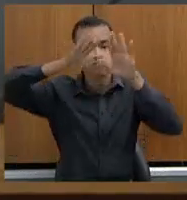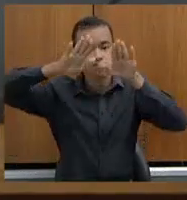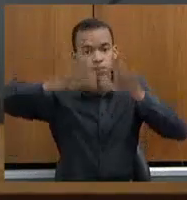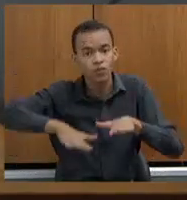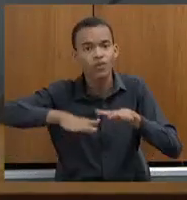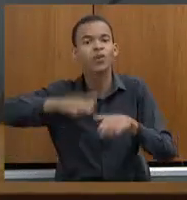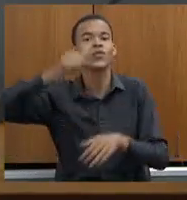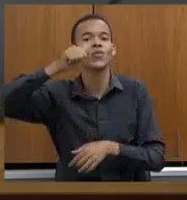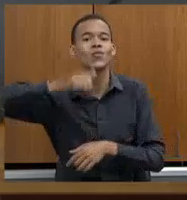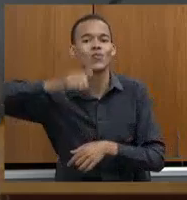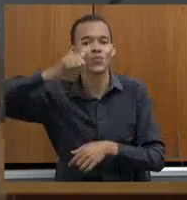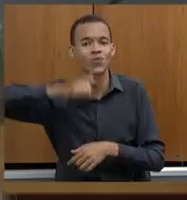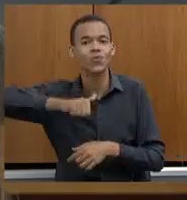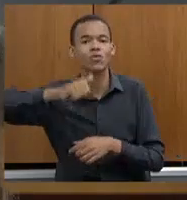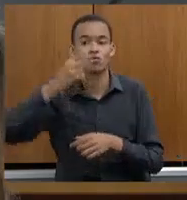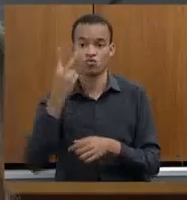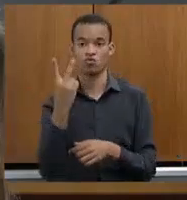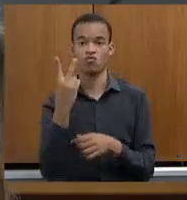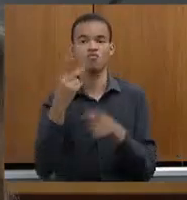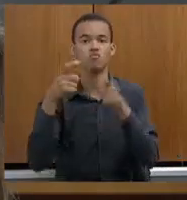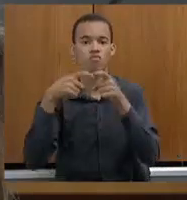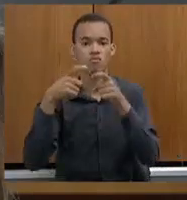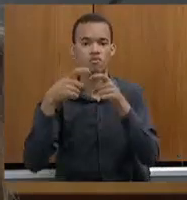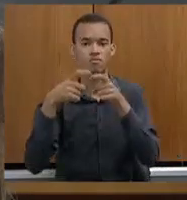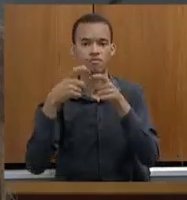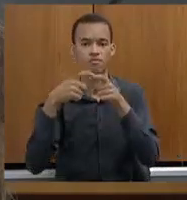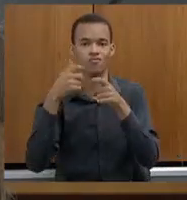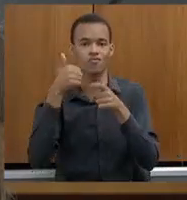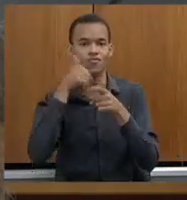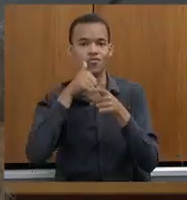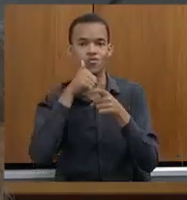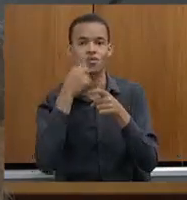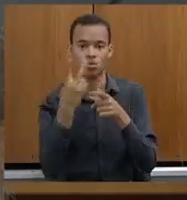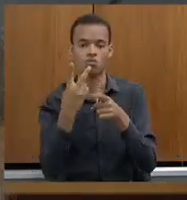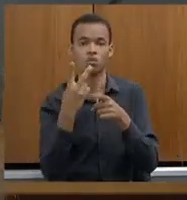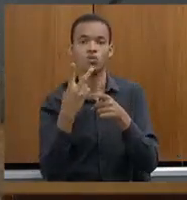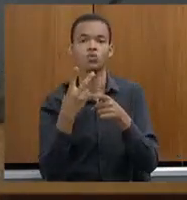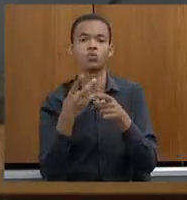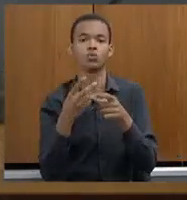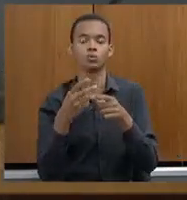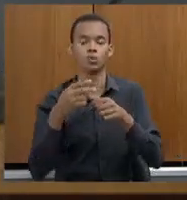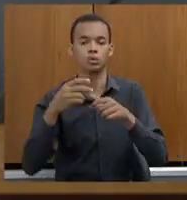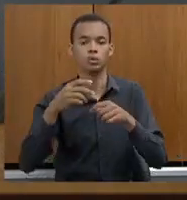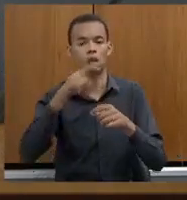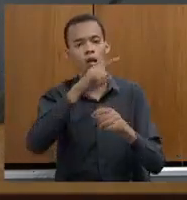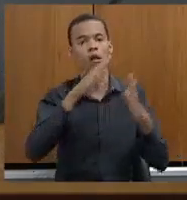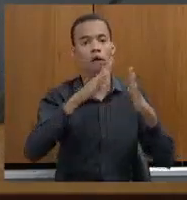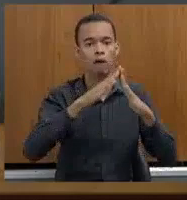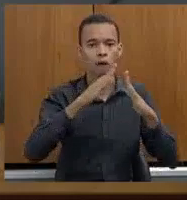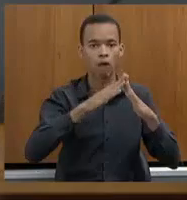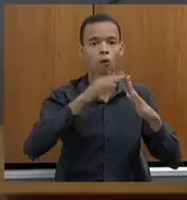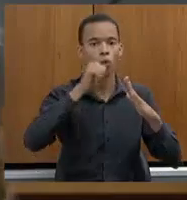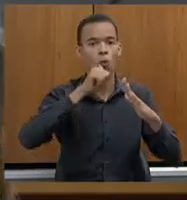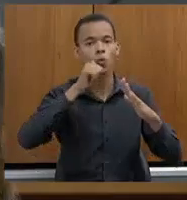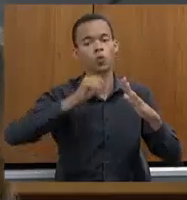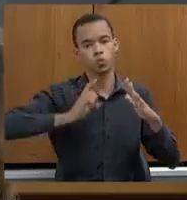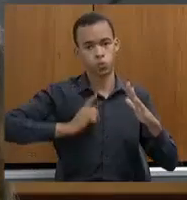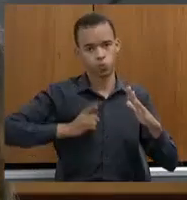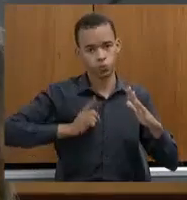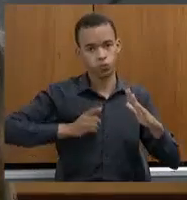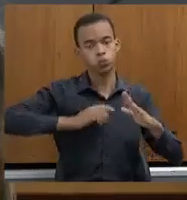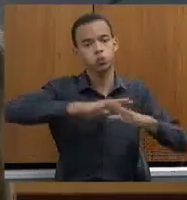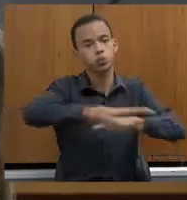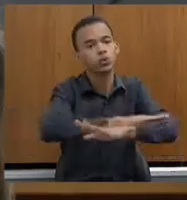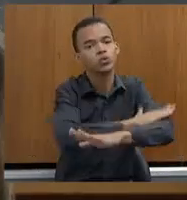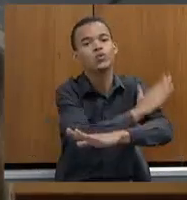legistas no plantão, no plantão não, durante o expediente na delegacia de mulheres,